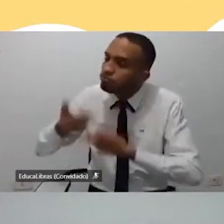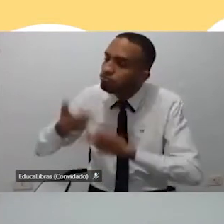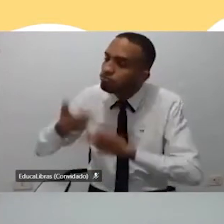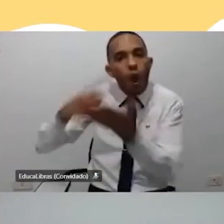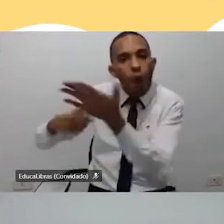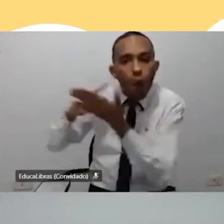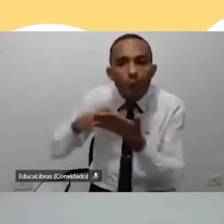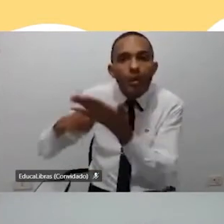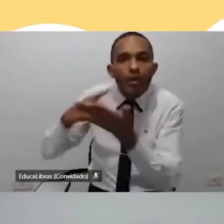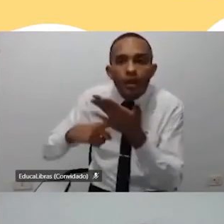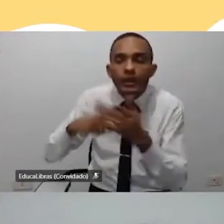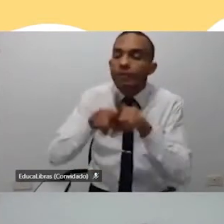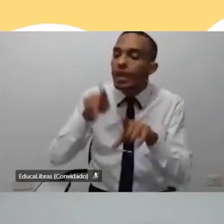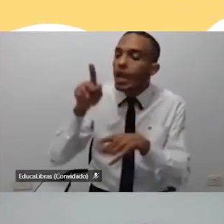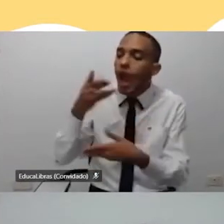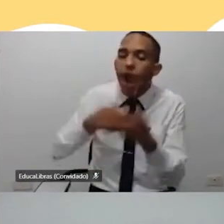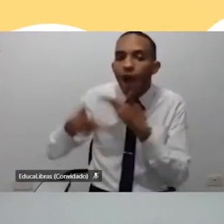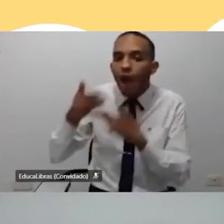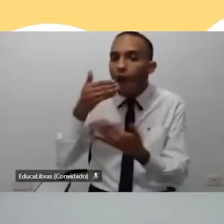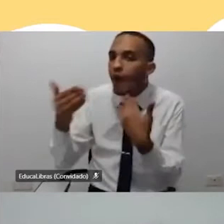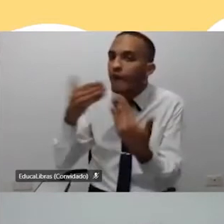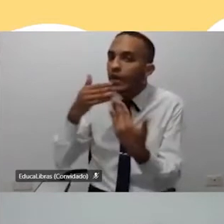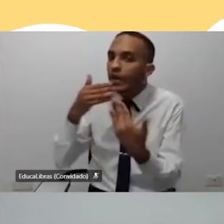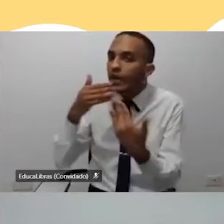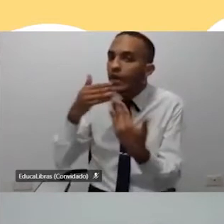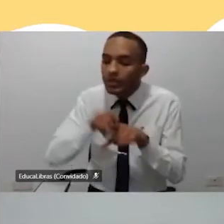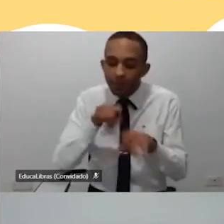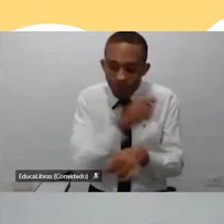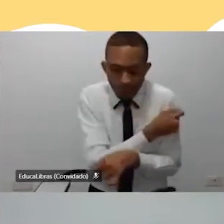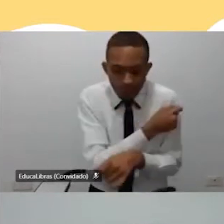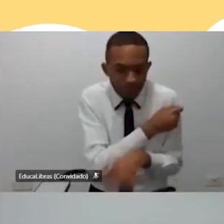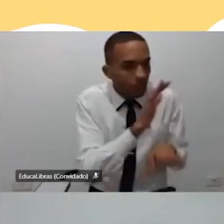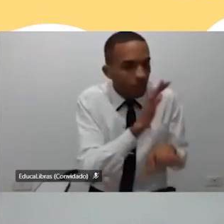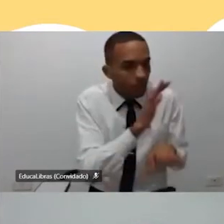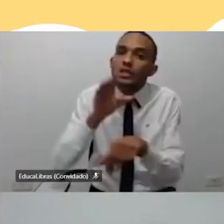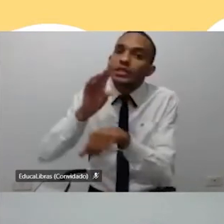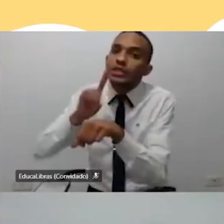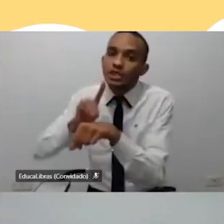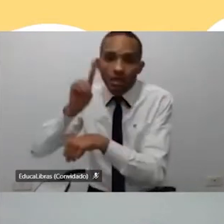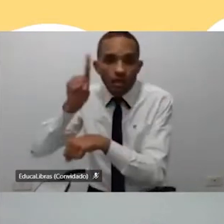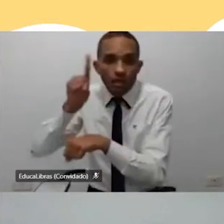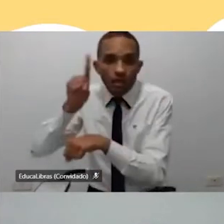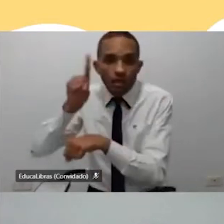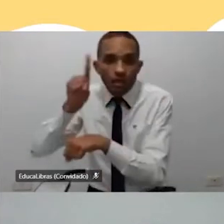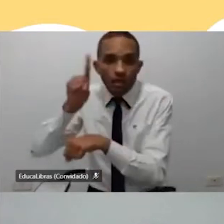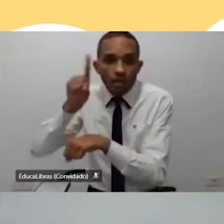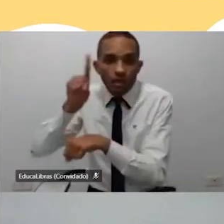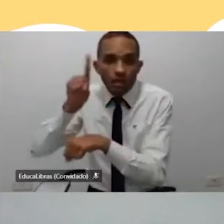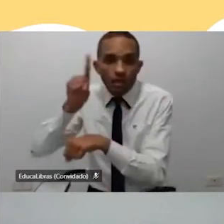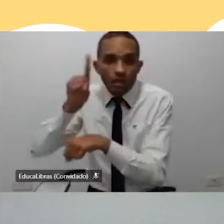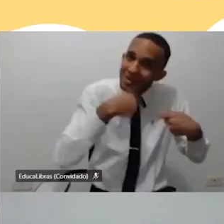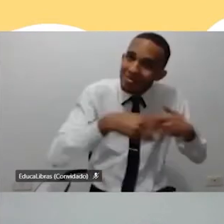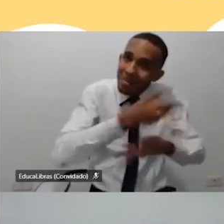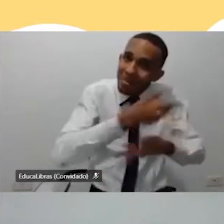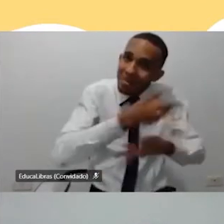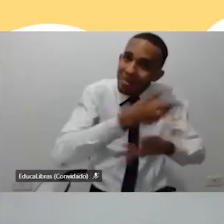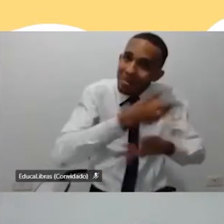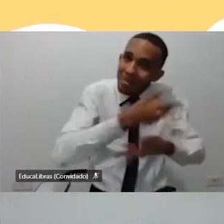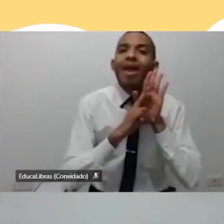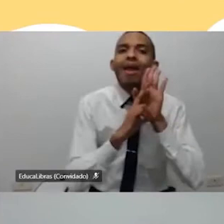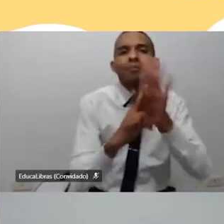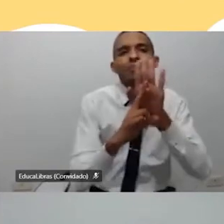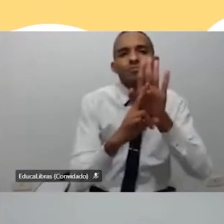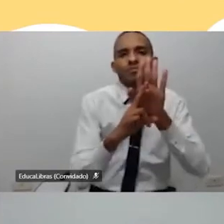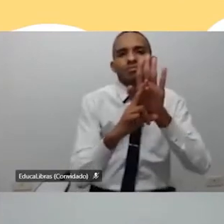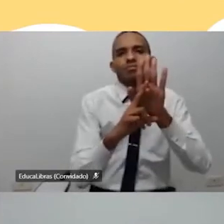ele seja um portal entre o professor e os alunos, o portal entre a diretoria e os alunos. O representante tem que ter essa representação,